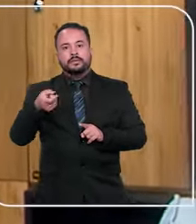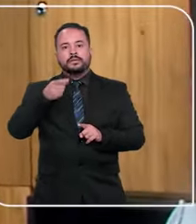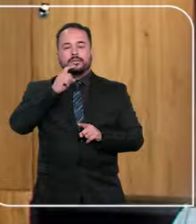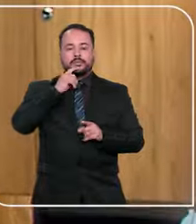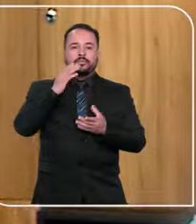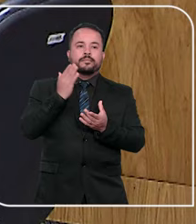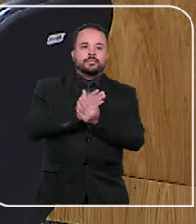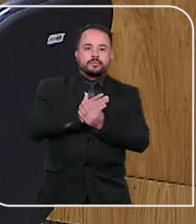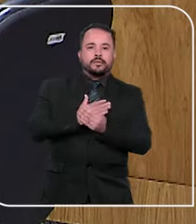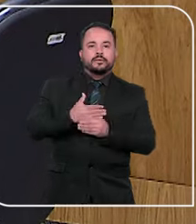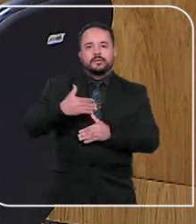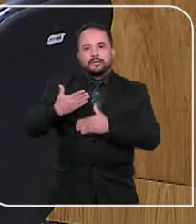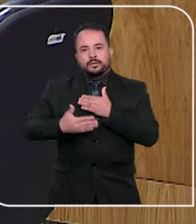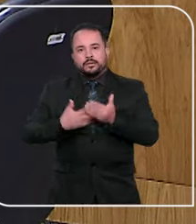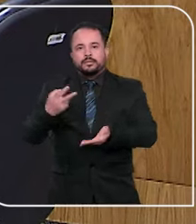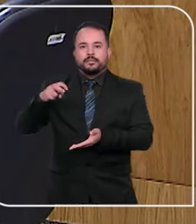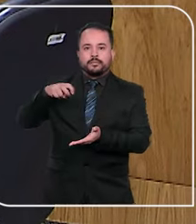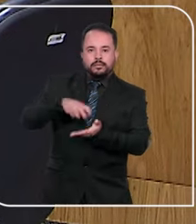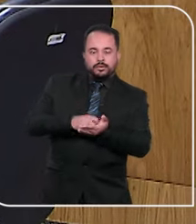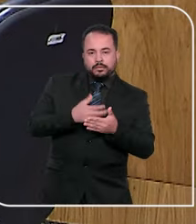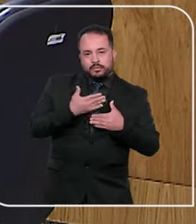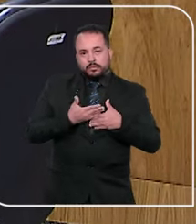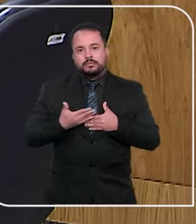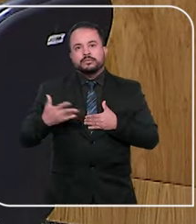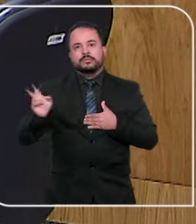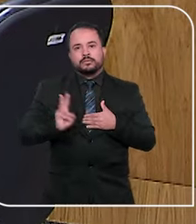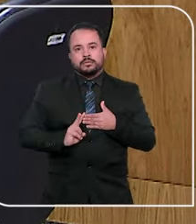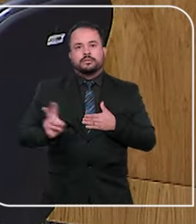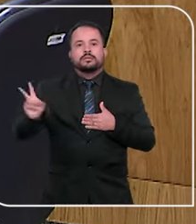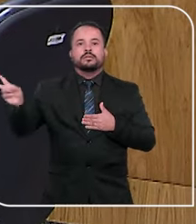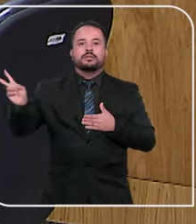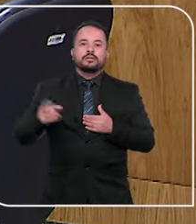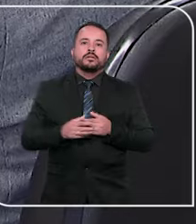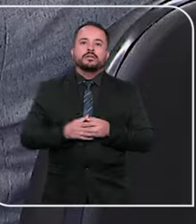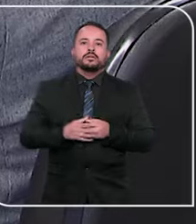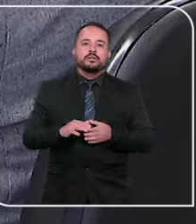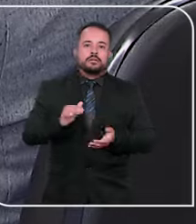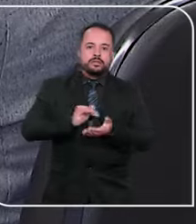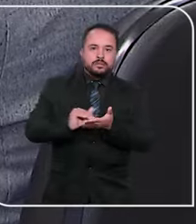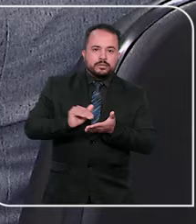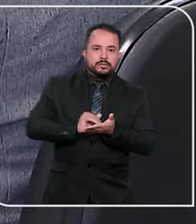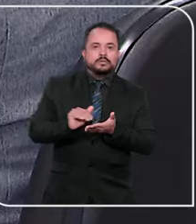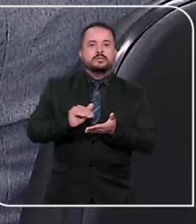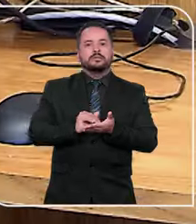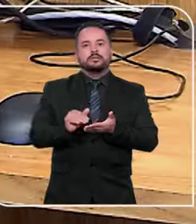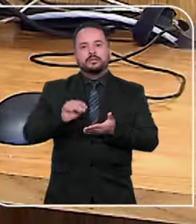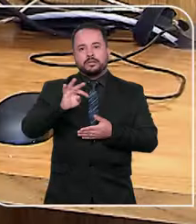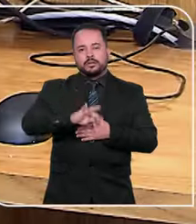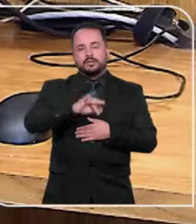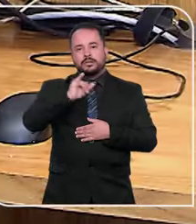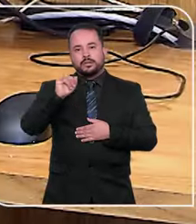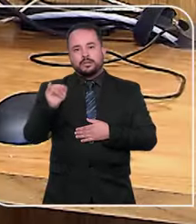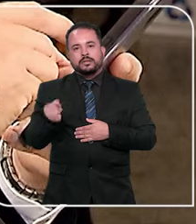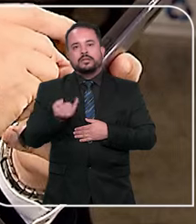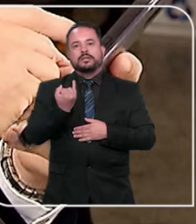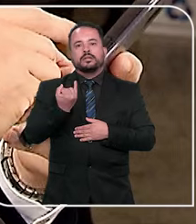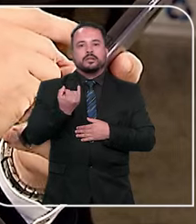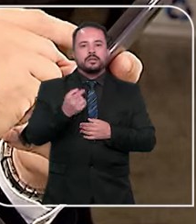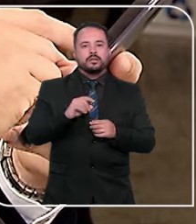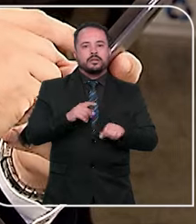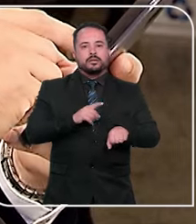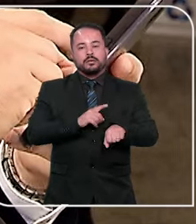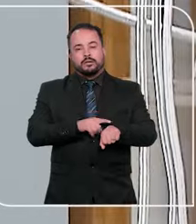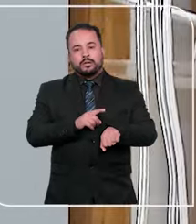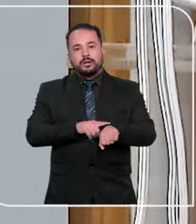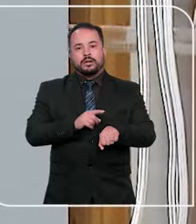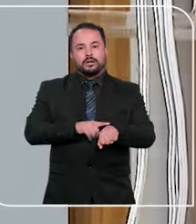Já os prazos processuais penais continuam correndo Nesse período a Secretaria do STJ vai ter